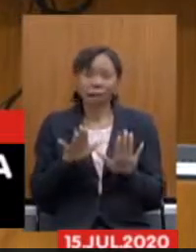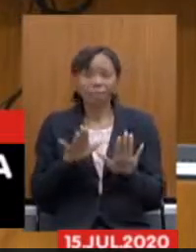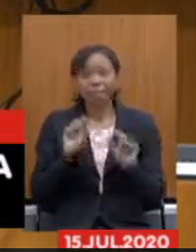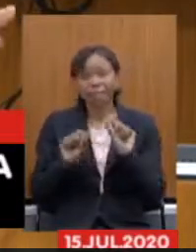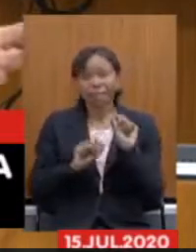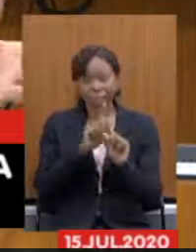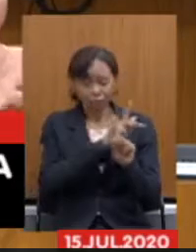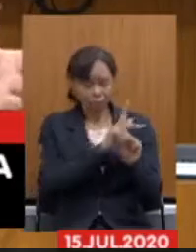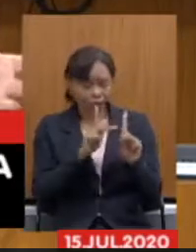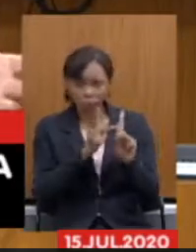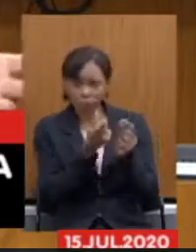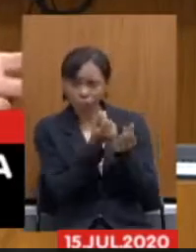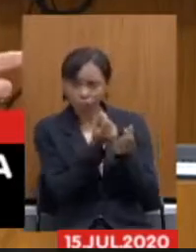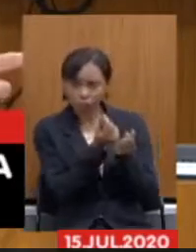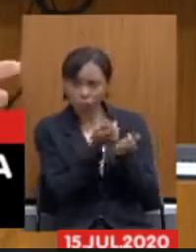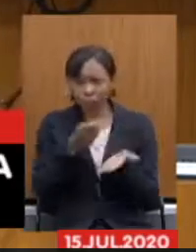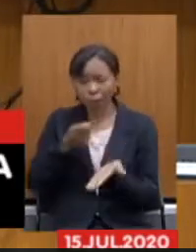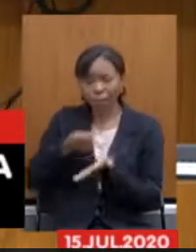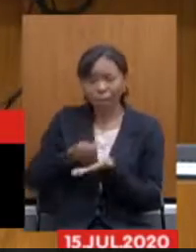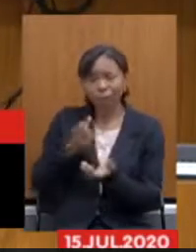previdência e coloca em asfalto